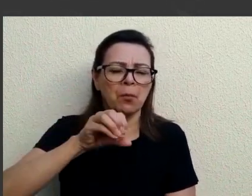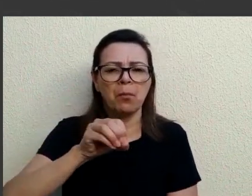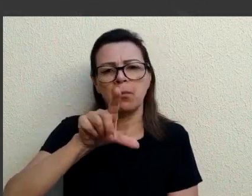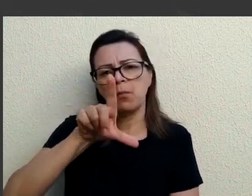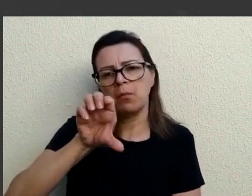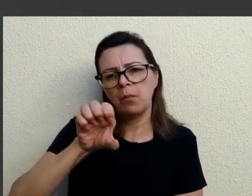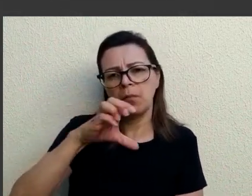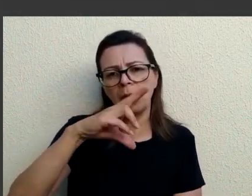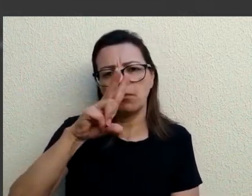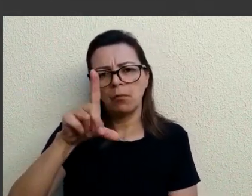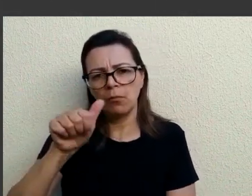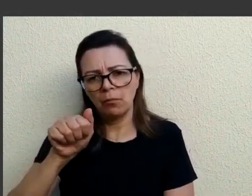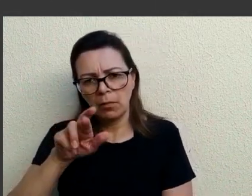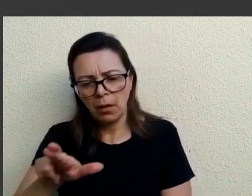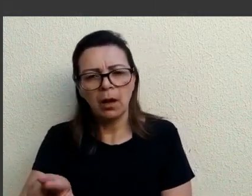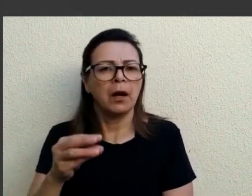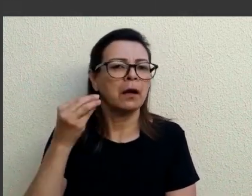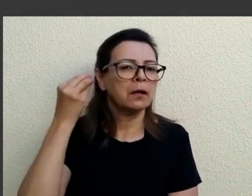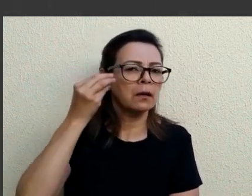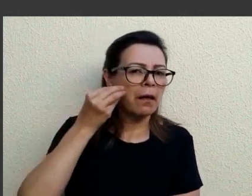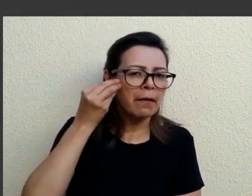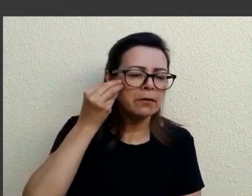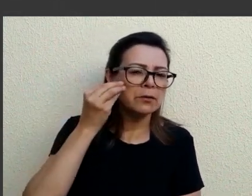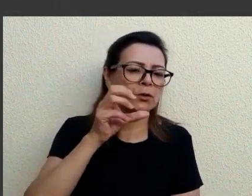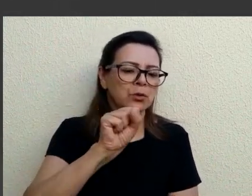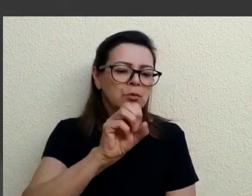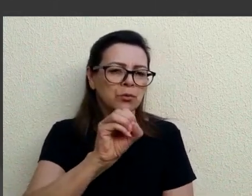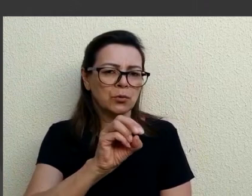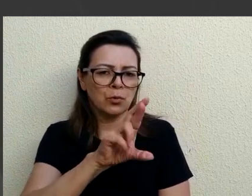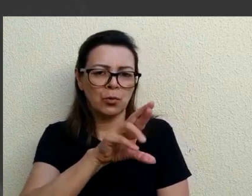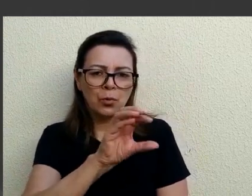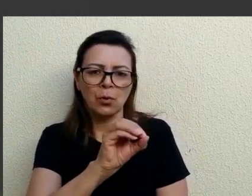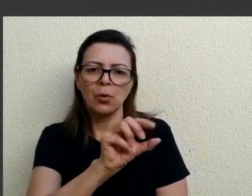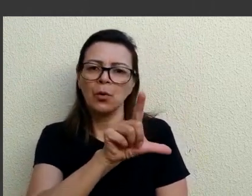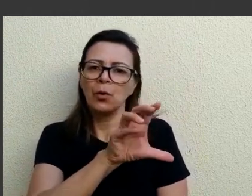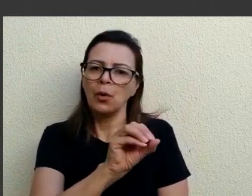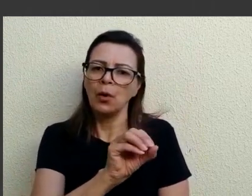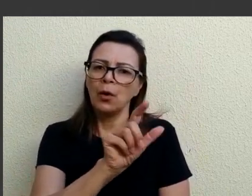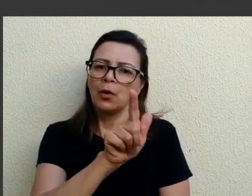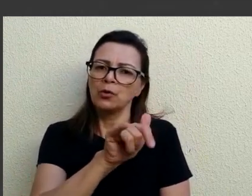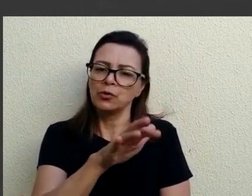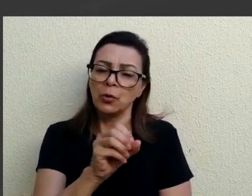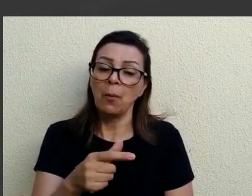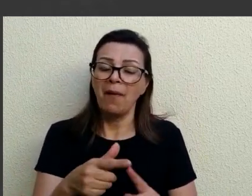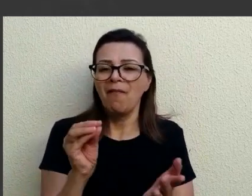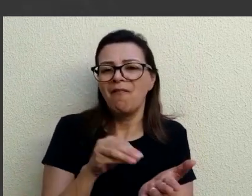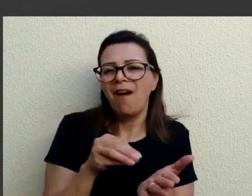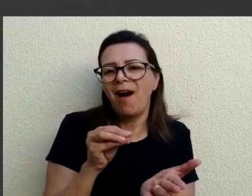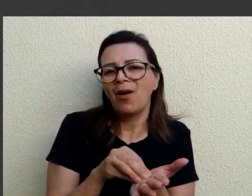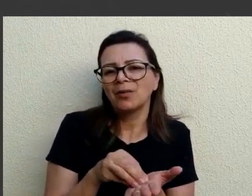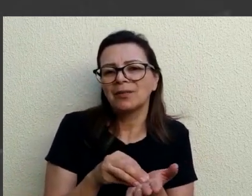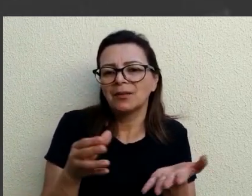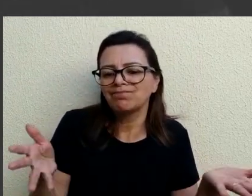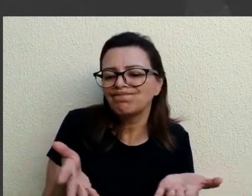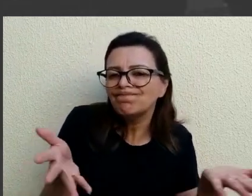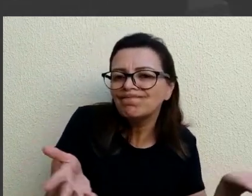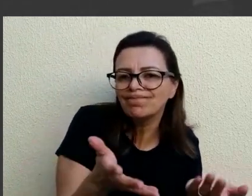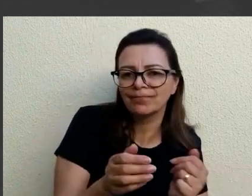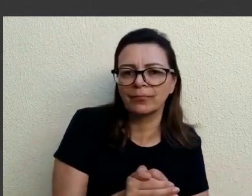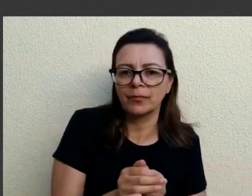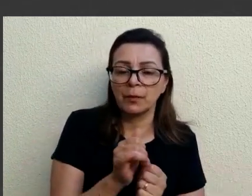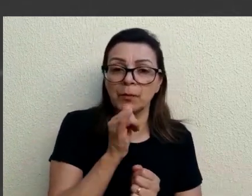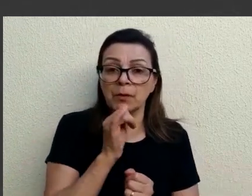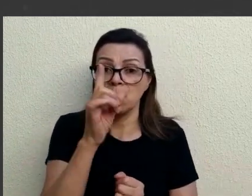testes sorológicos, entre outros testes, só que falta estímulo para isso. Por exemplo, em um mês a gente conseguiu